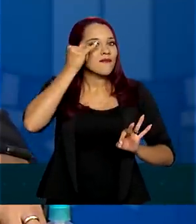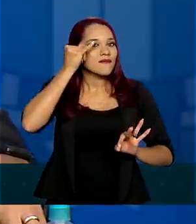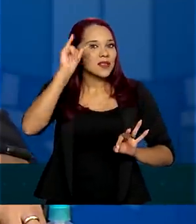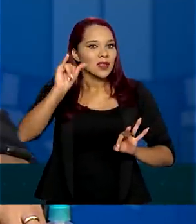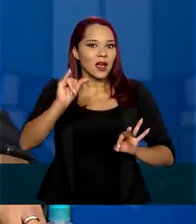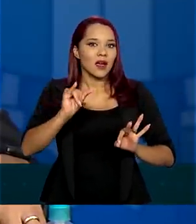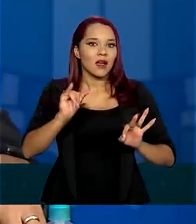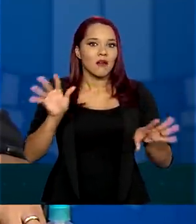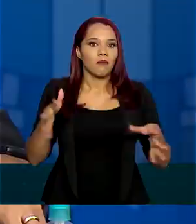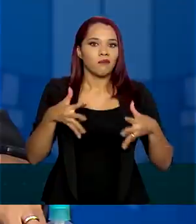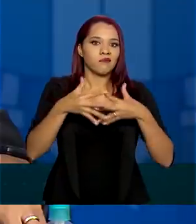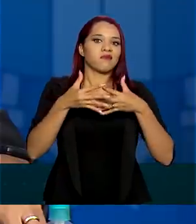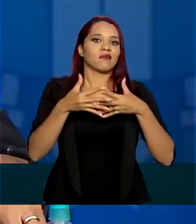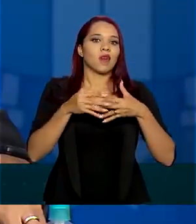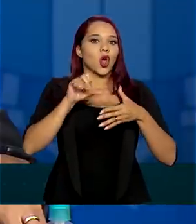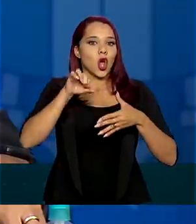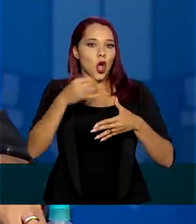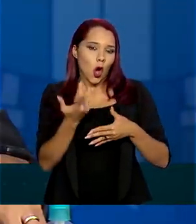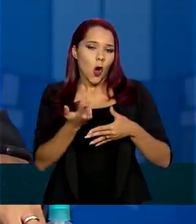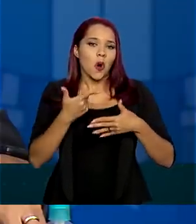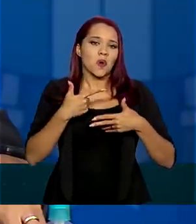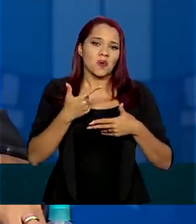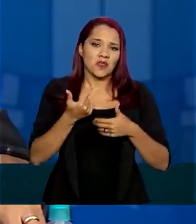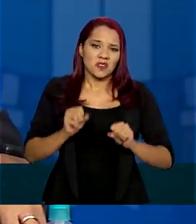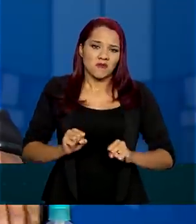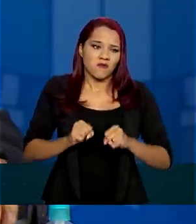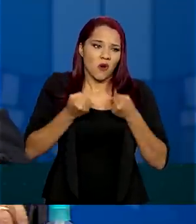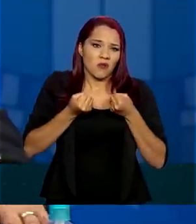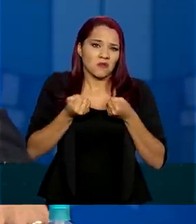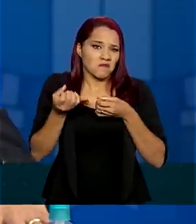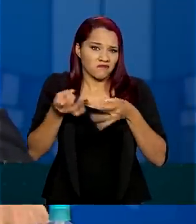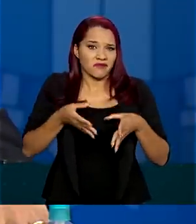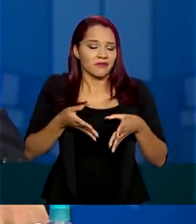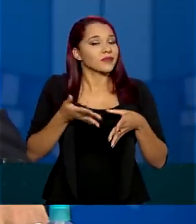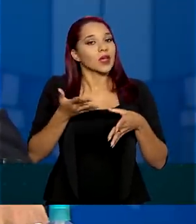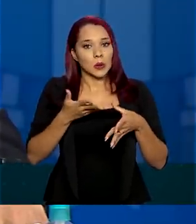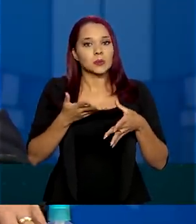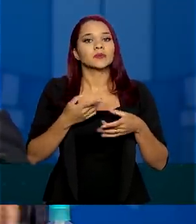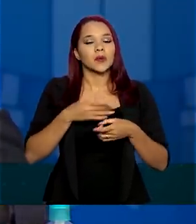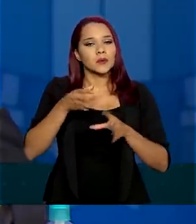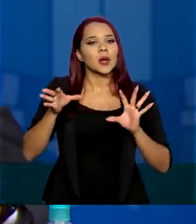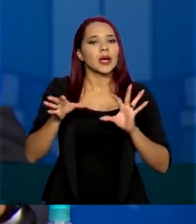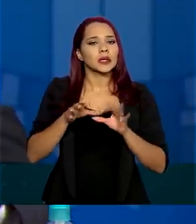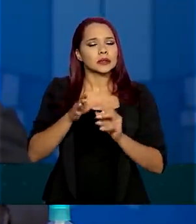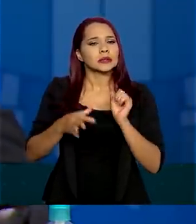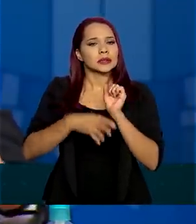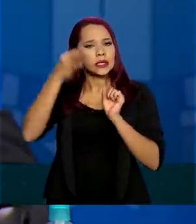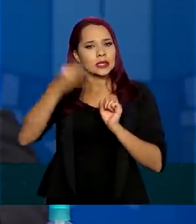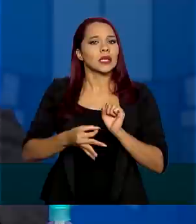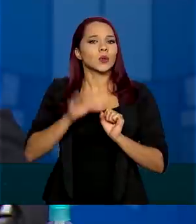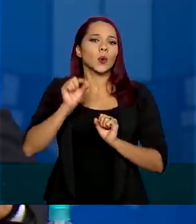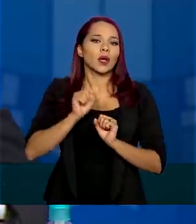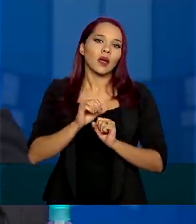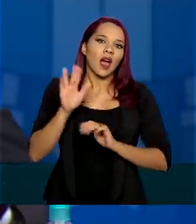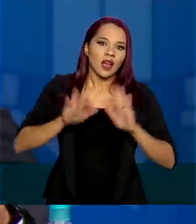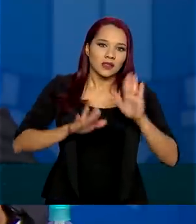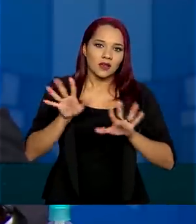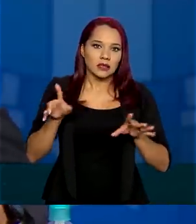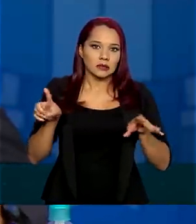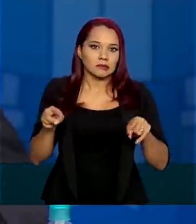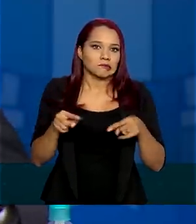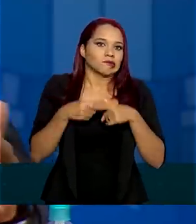duplicidade de ações ou desperdício de esforços. Então, eu posso garantir para o senhor o seguinte, lógico que, de vez em quando, há um